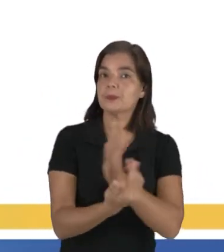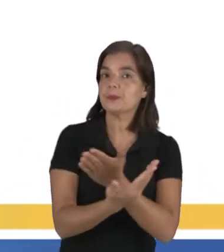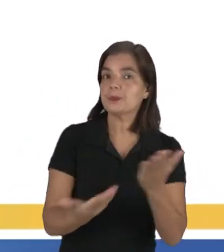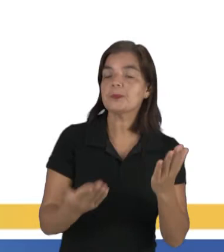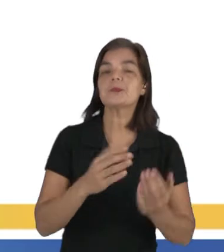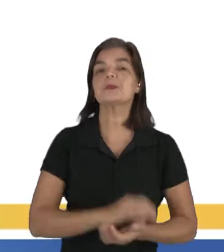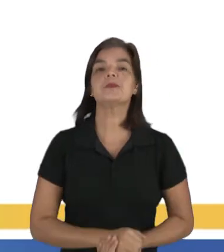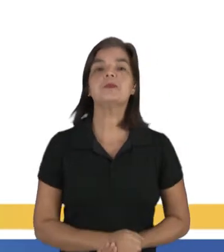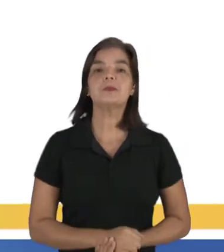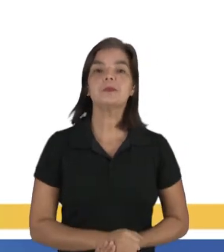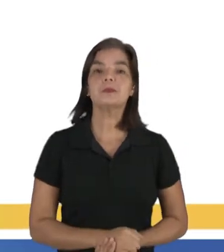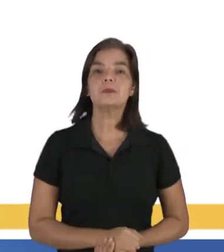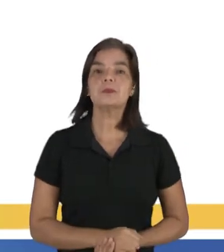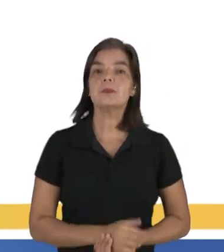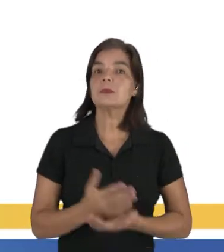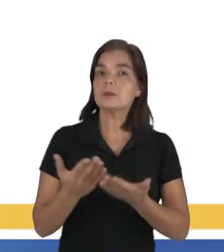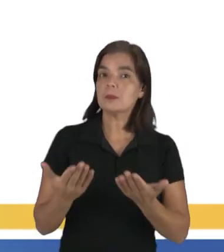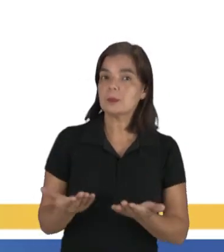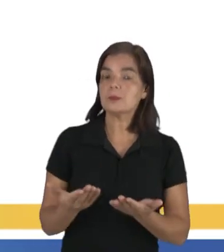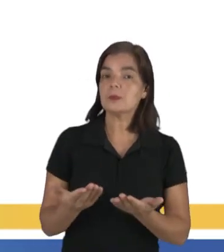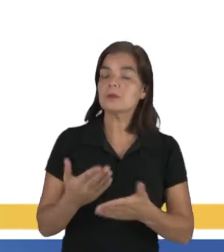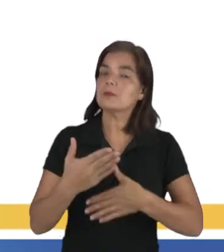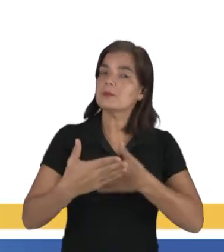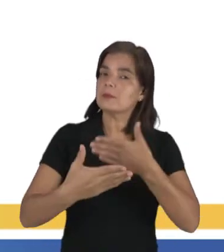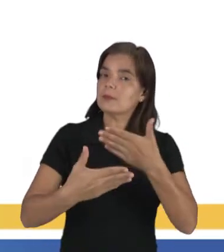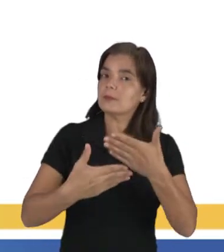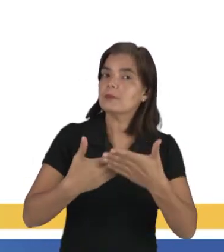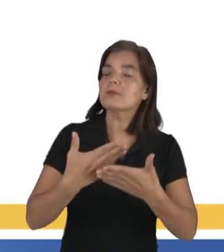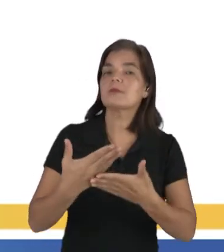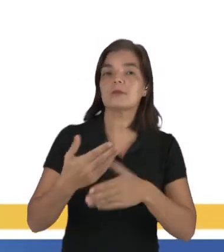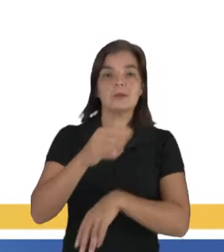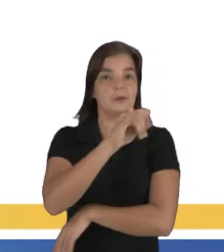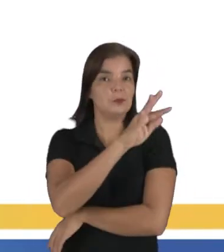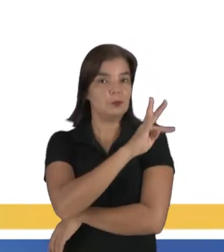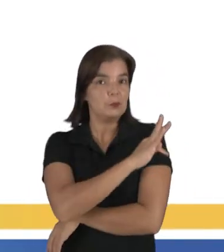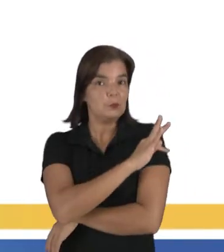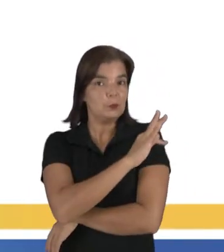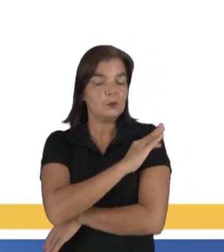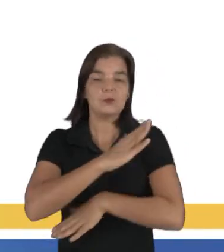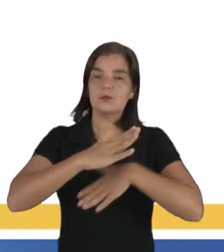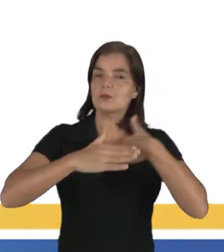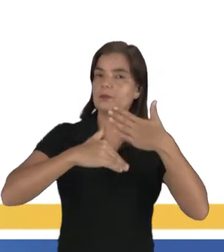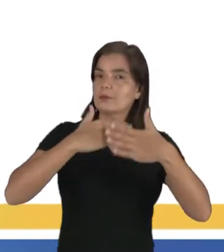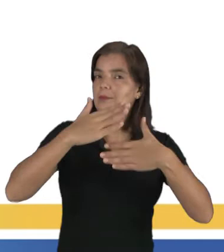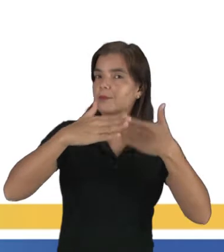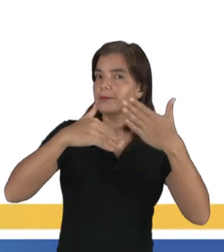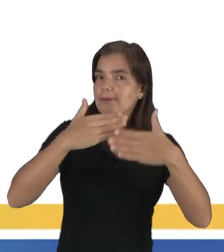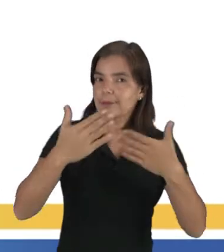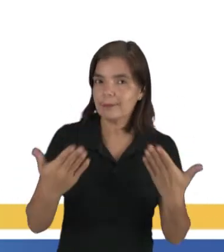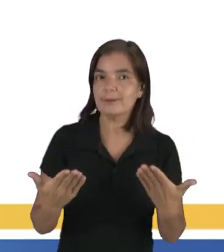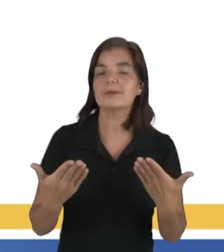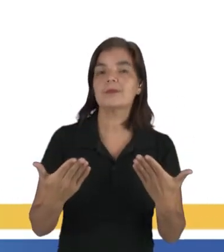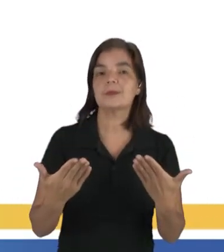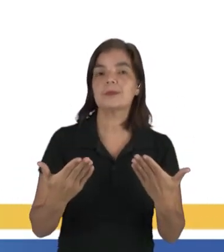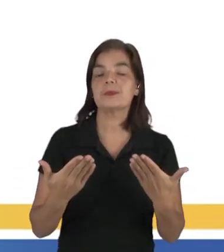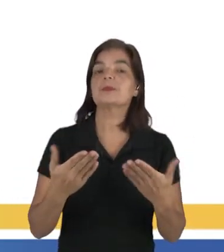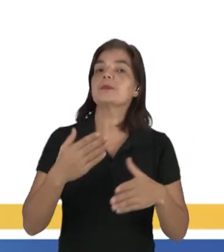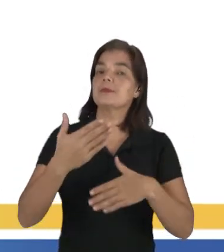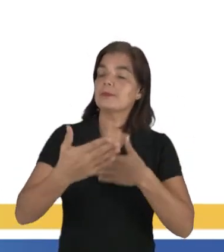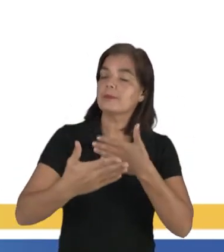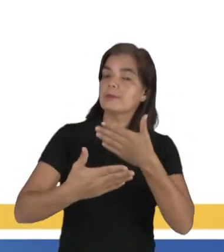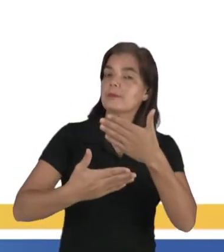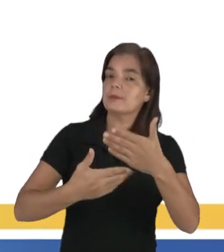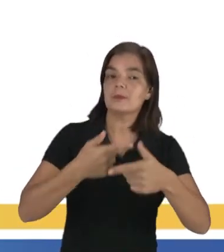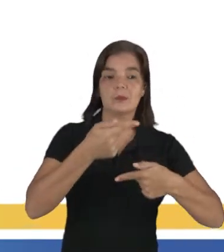E assim, a partir dessas técnicas que foram evoluindo muito com o tempo, com o